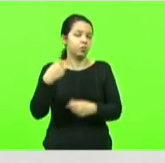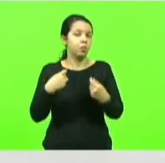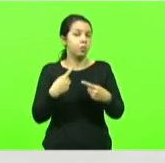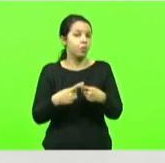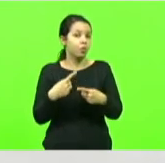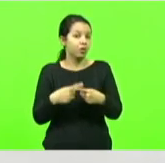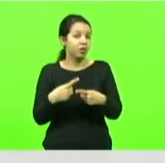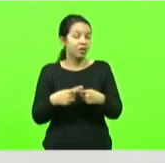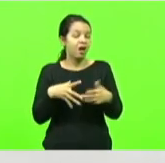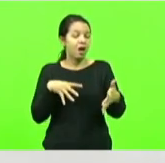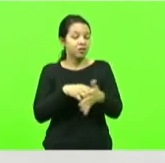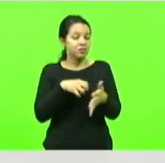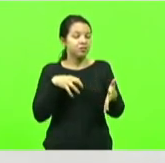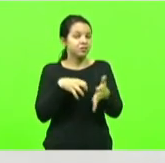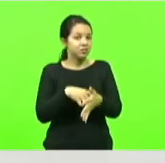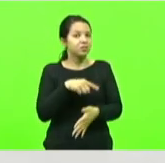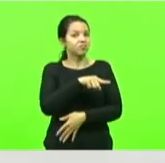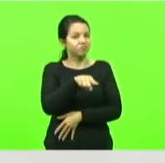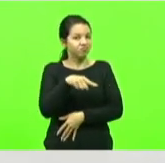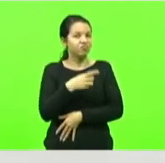acidentes é elevado